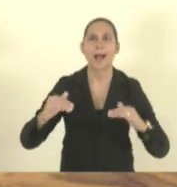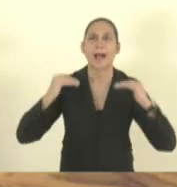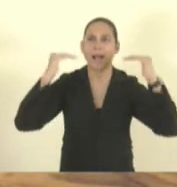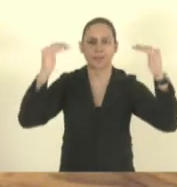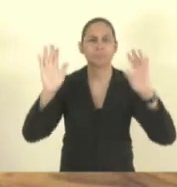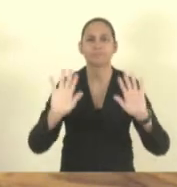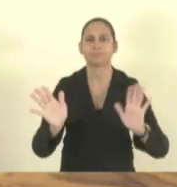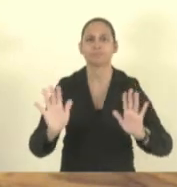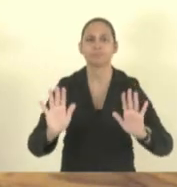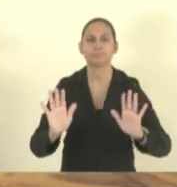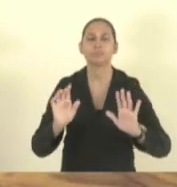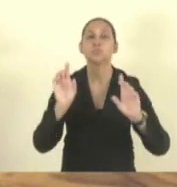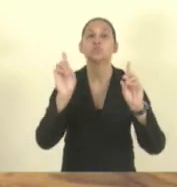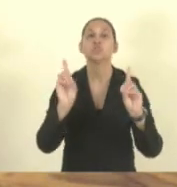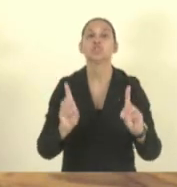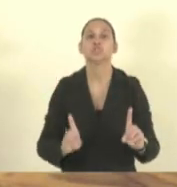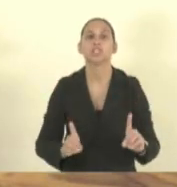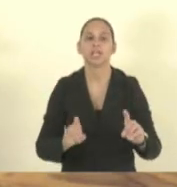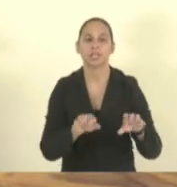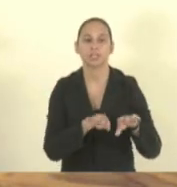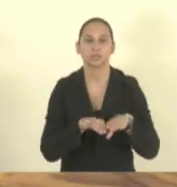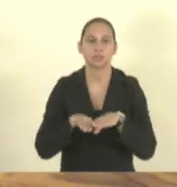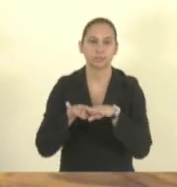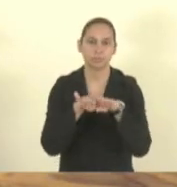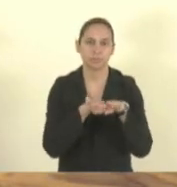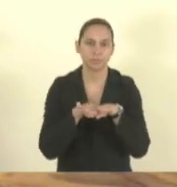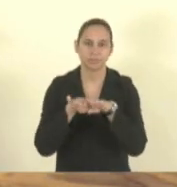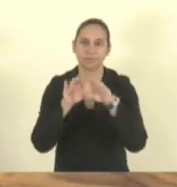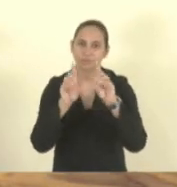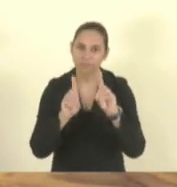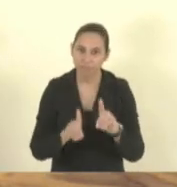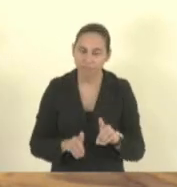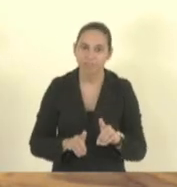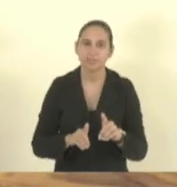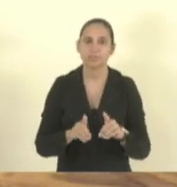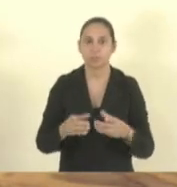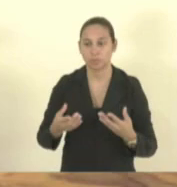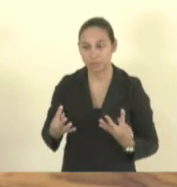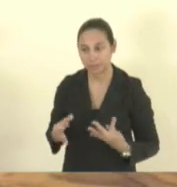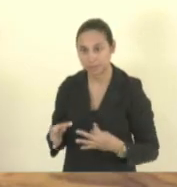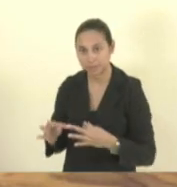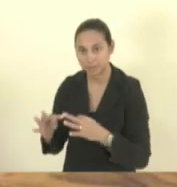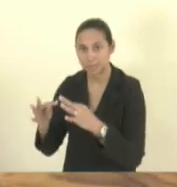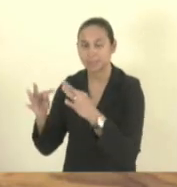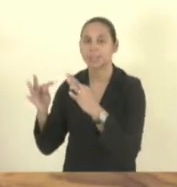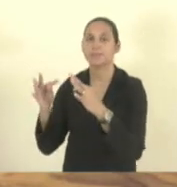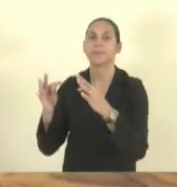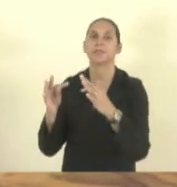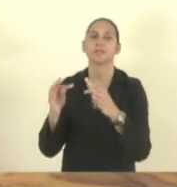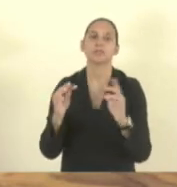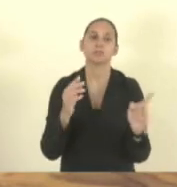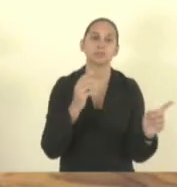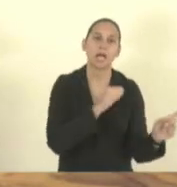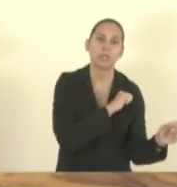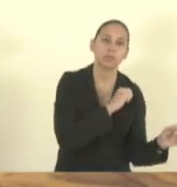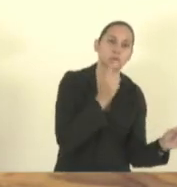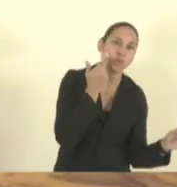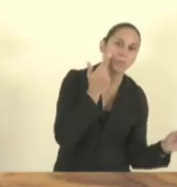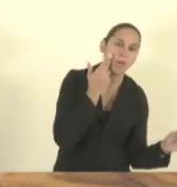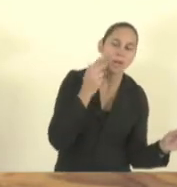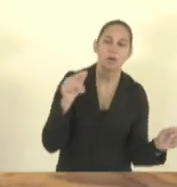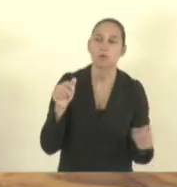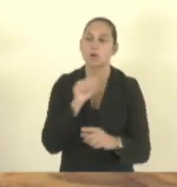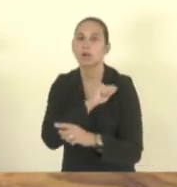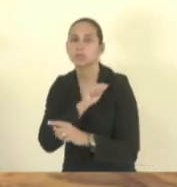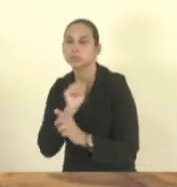exceto equidade o mesmo que uma criança normal tem que o autista também tenha